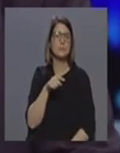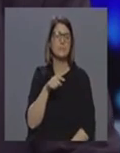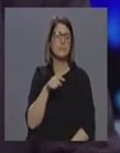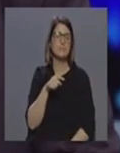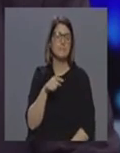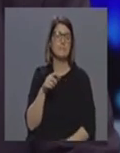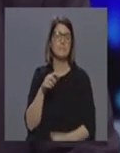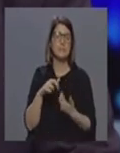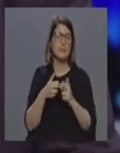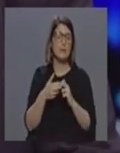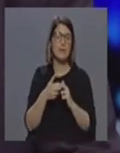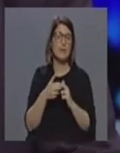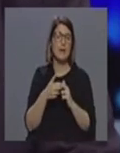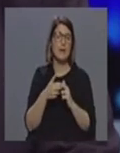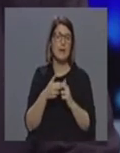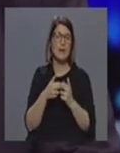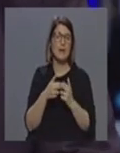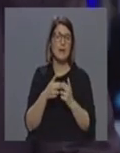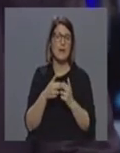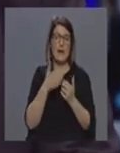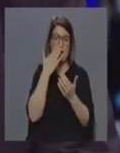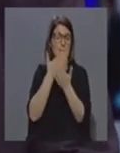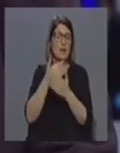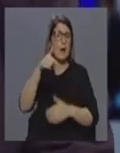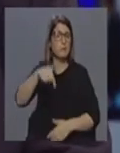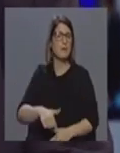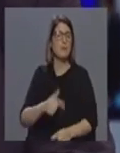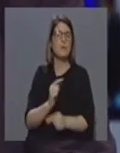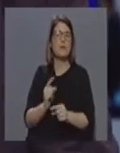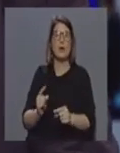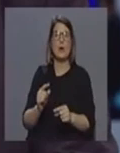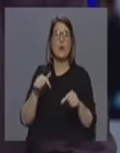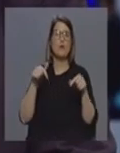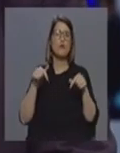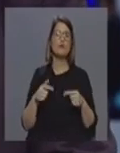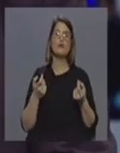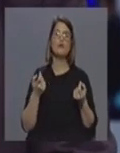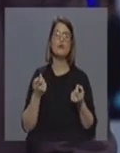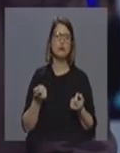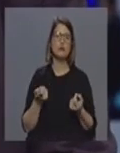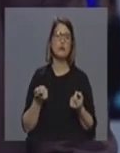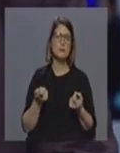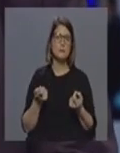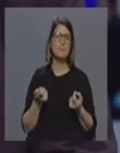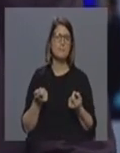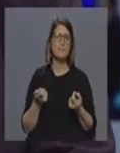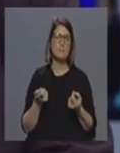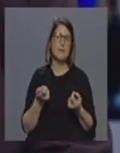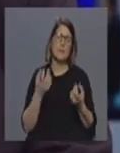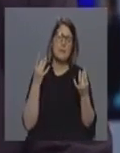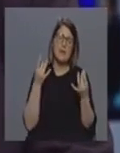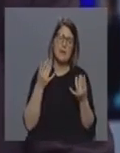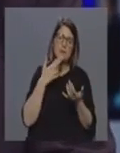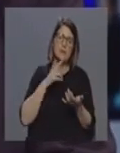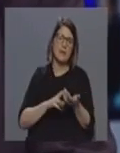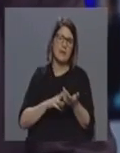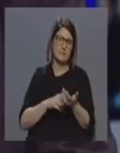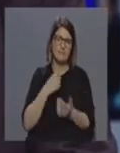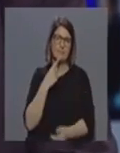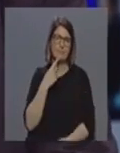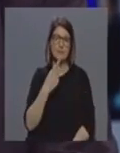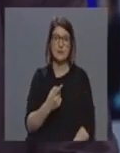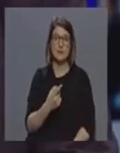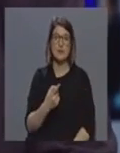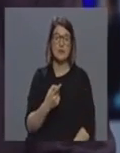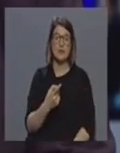problema Nós começamos e eu ainda hoje um pouco a brincar mas muito a sério Nós